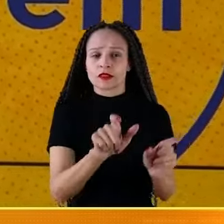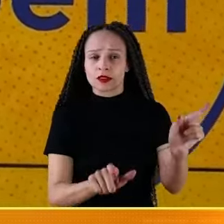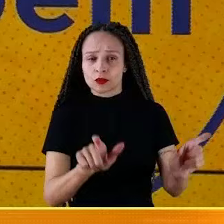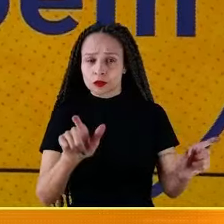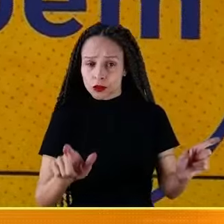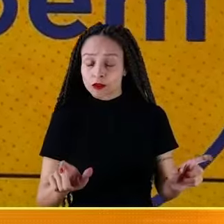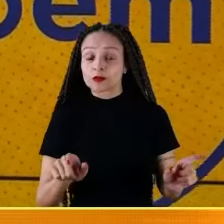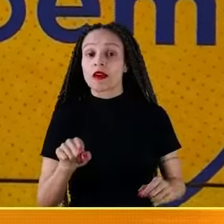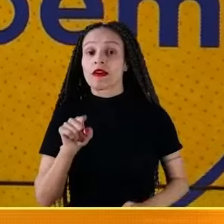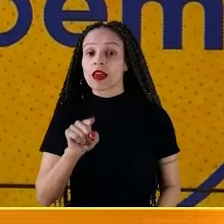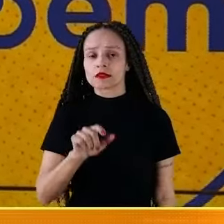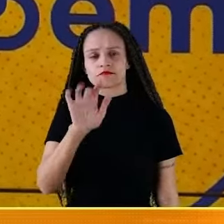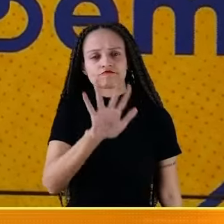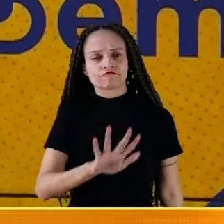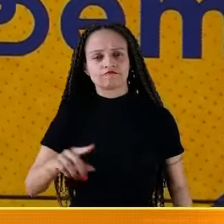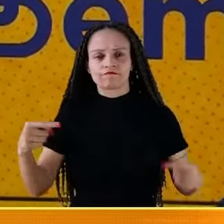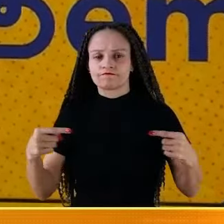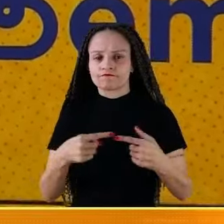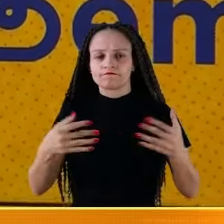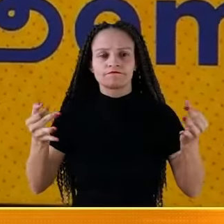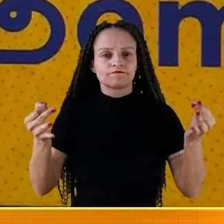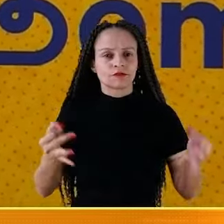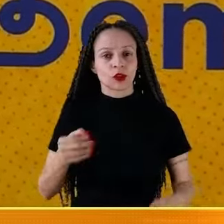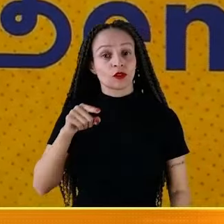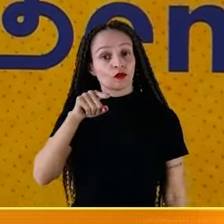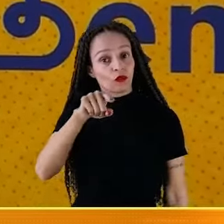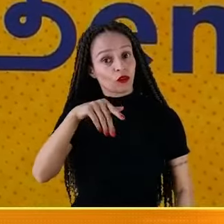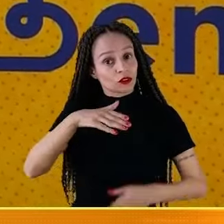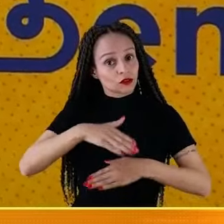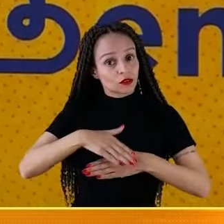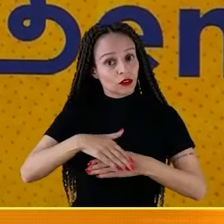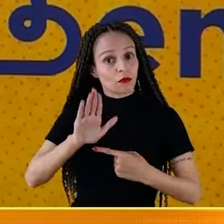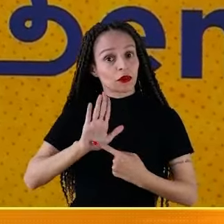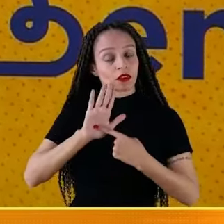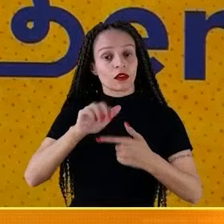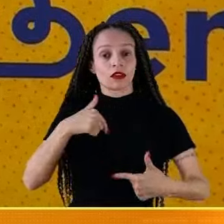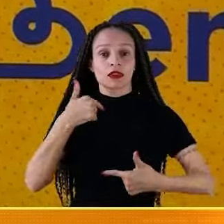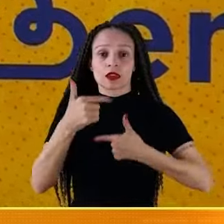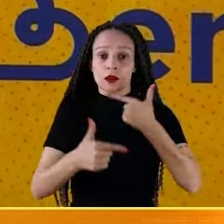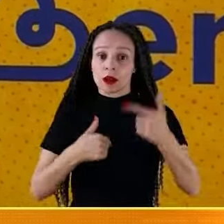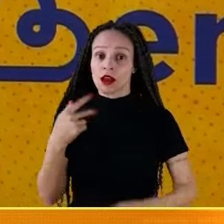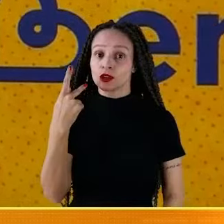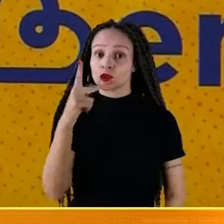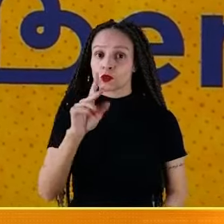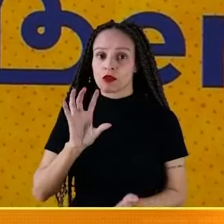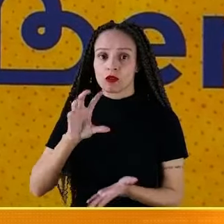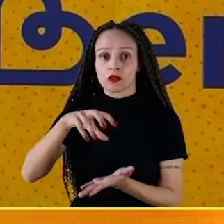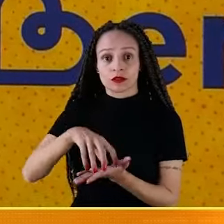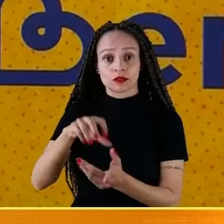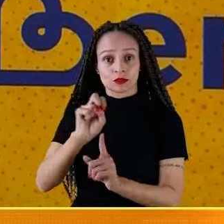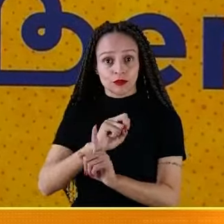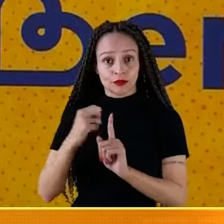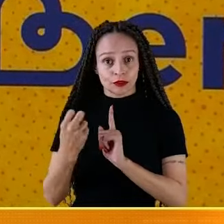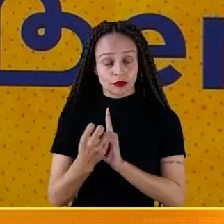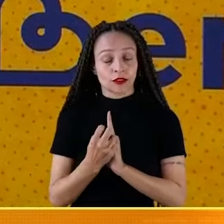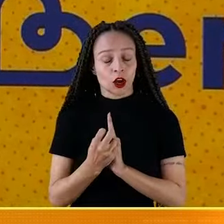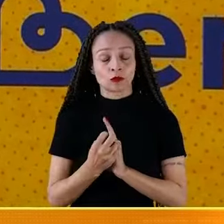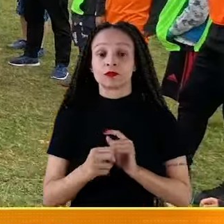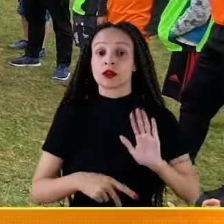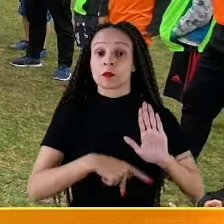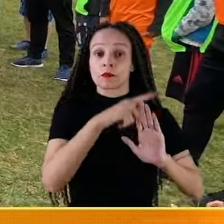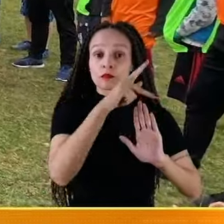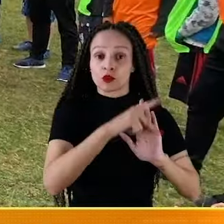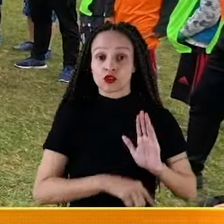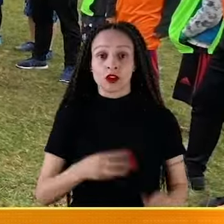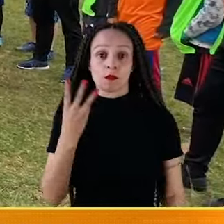promover o próximo e este é o cenário ideal para você apresentar o trabalho da sua organização social.